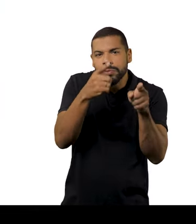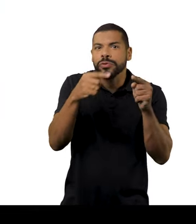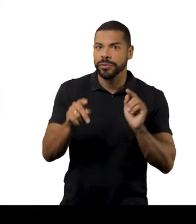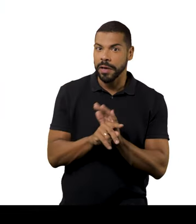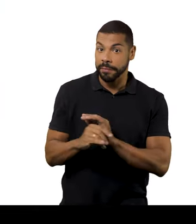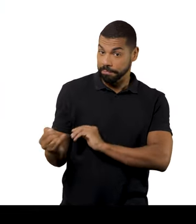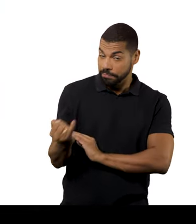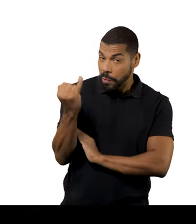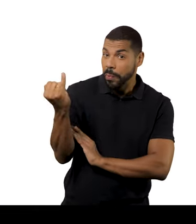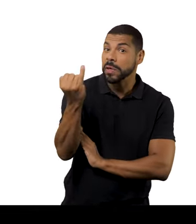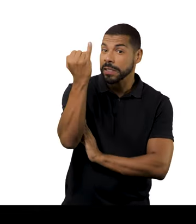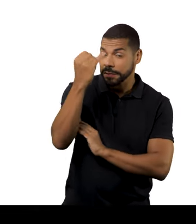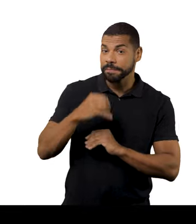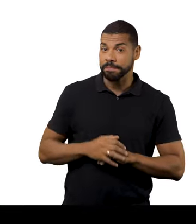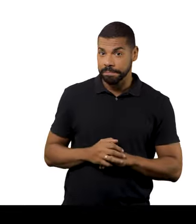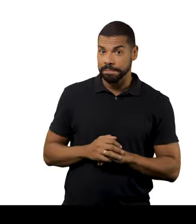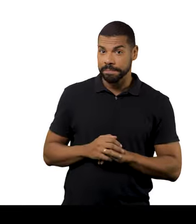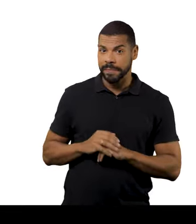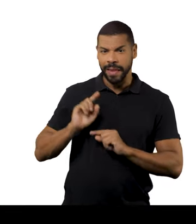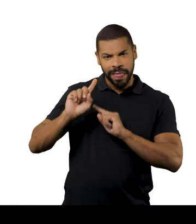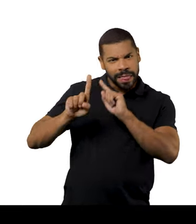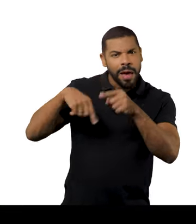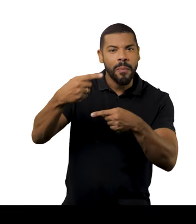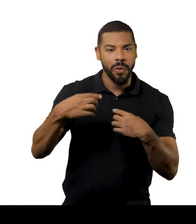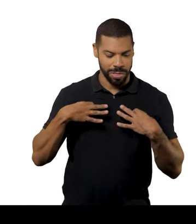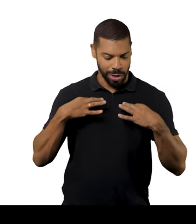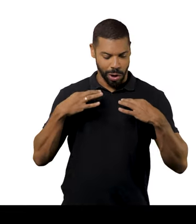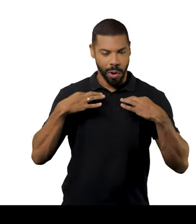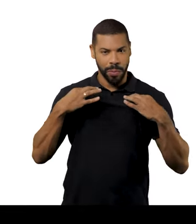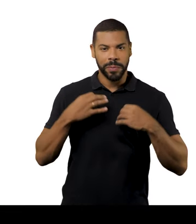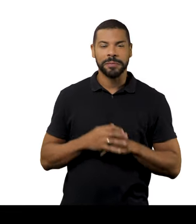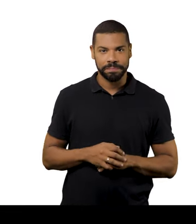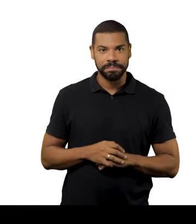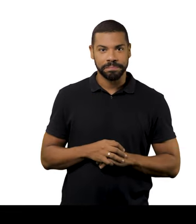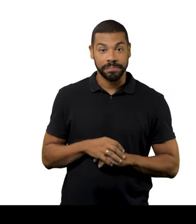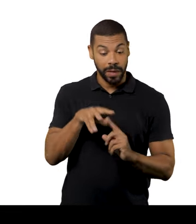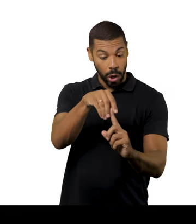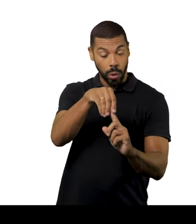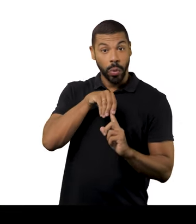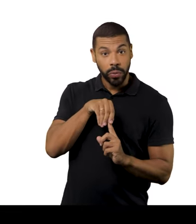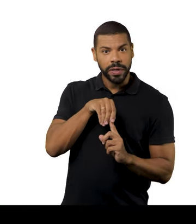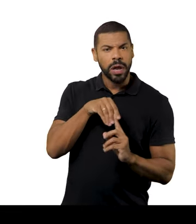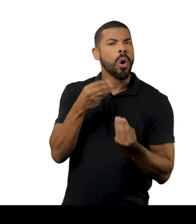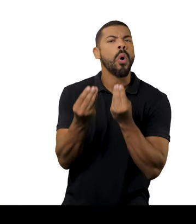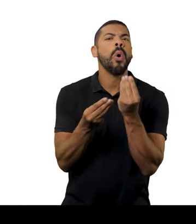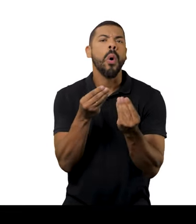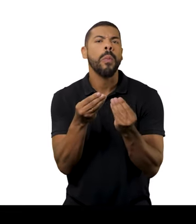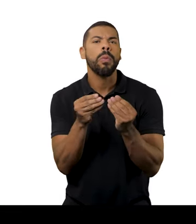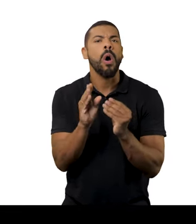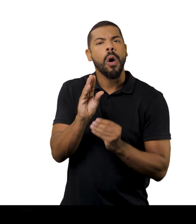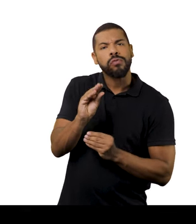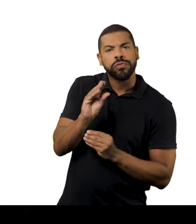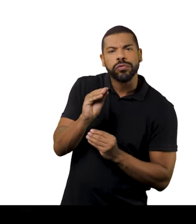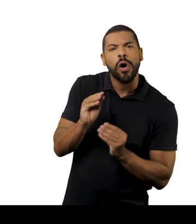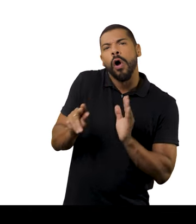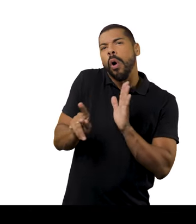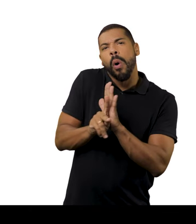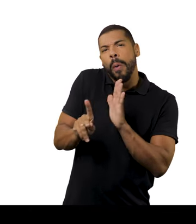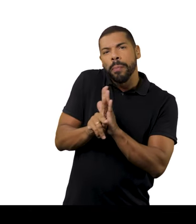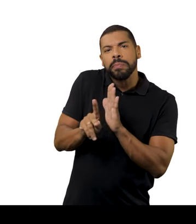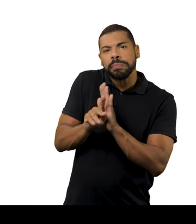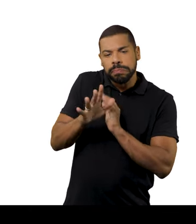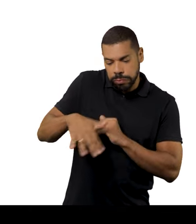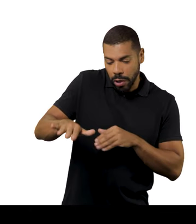músicas sagradas. Uma música sagrada, né? Ficou nessa roupa. Eu escolhi a base de algodão. De 100%